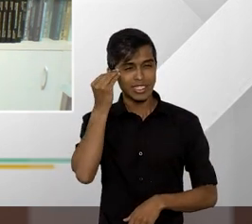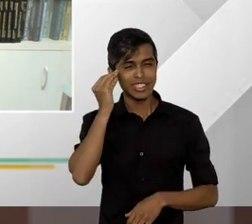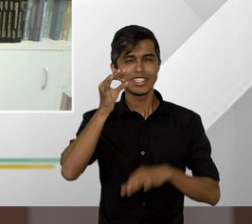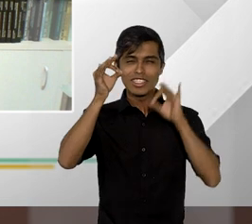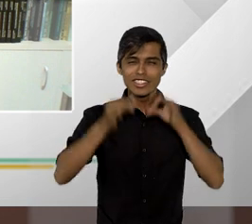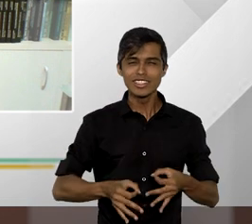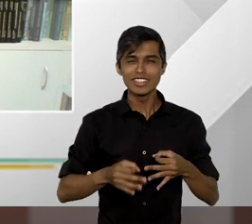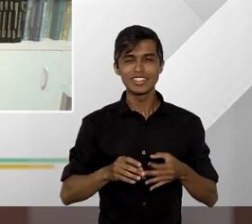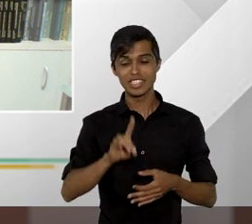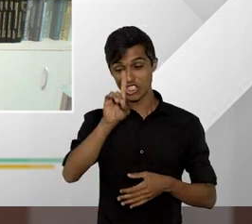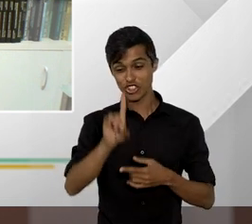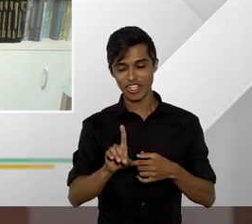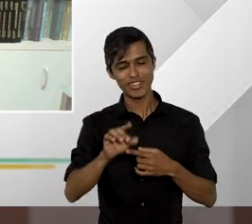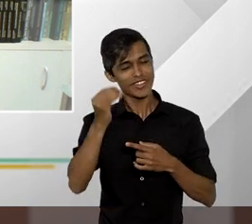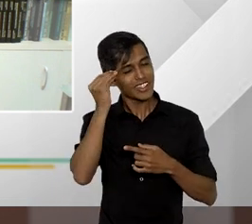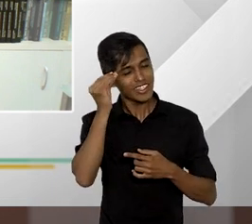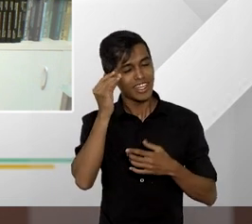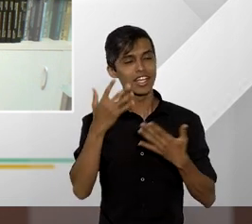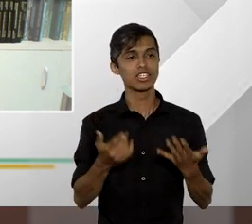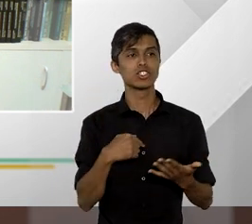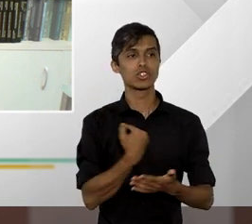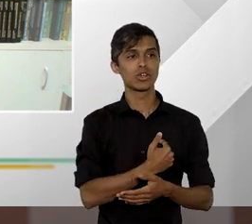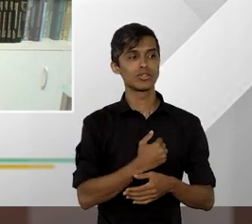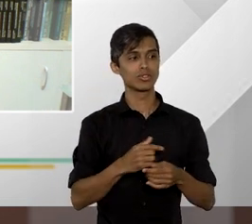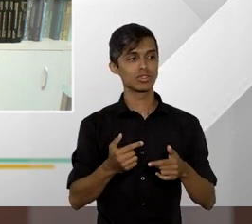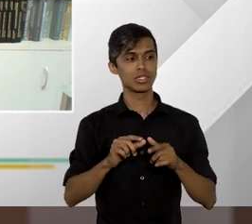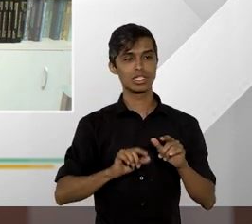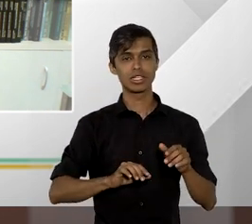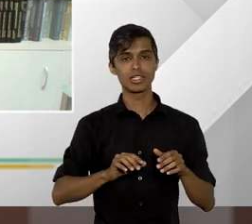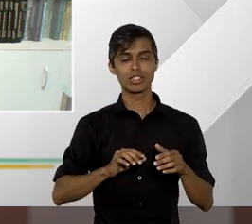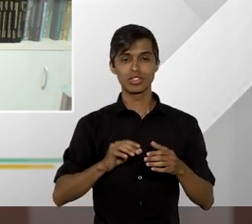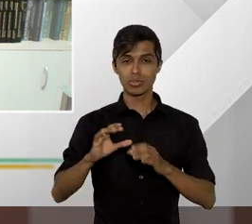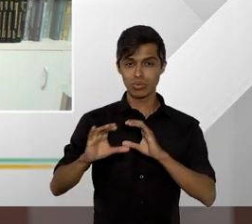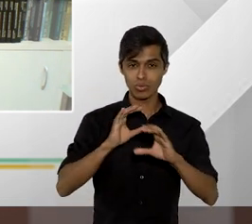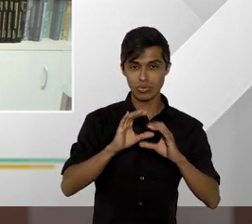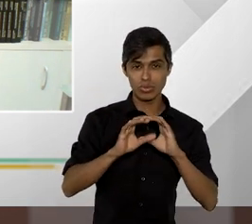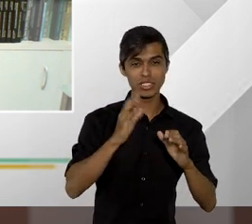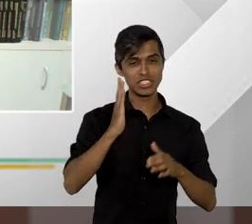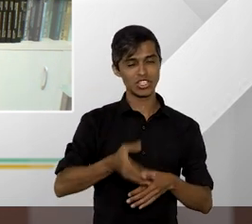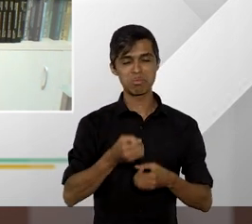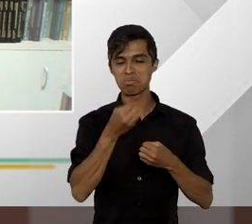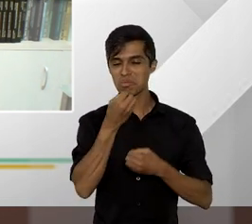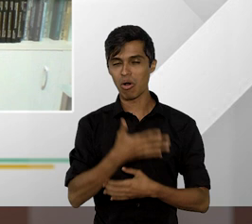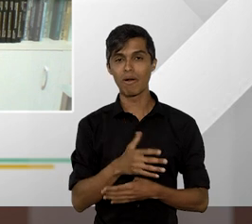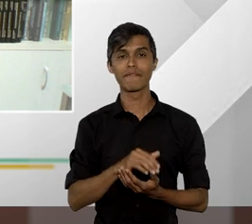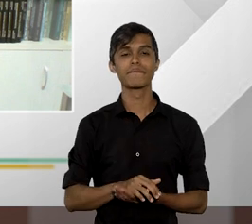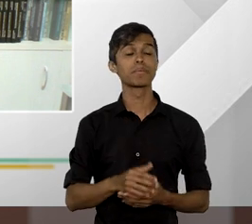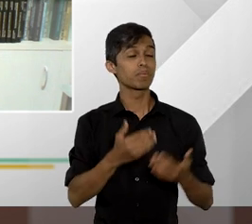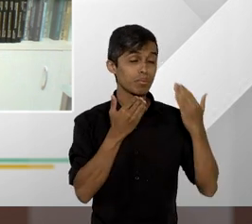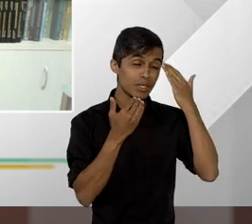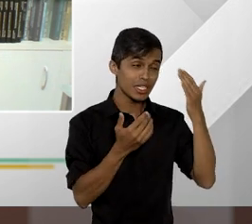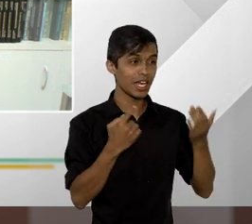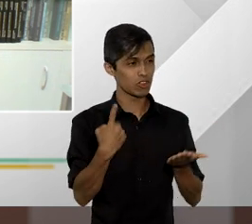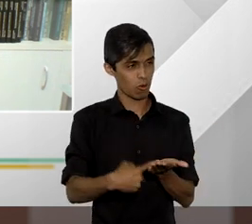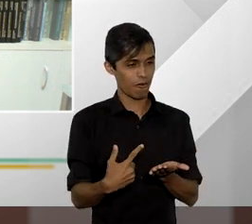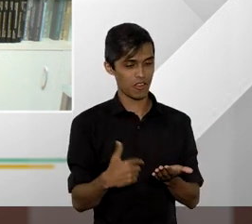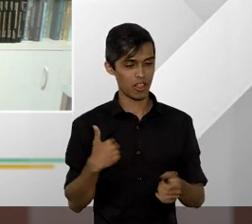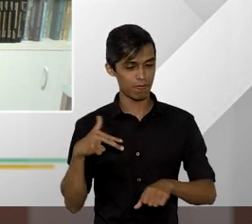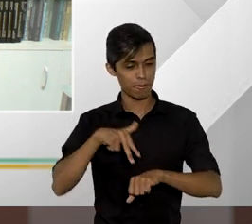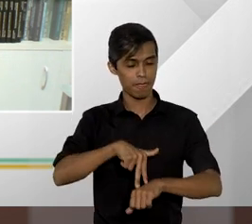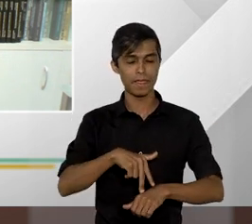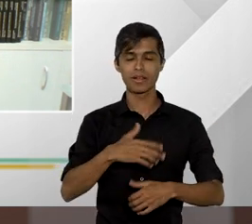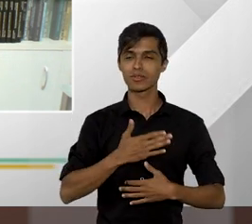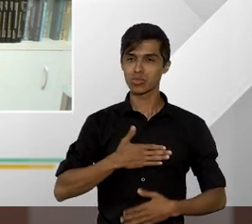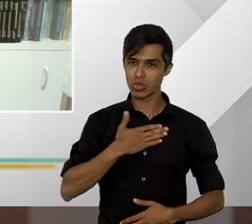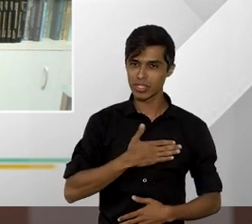canal já tão prestigiado agradeço muitíssimo o convite dizer que para mim